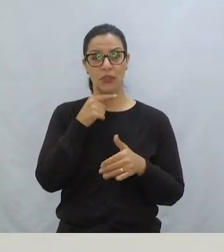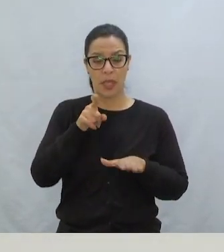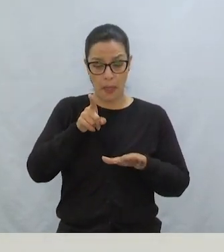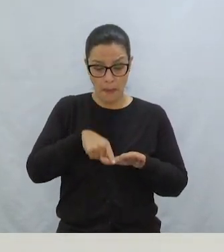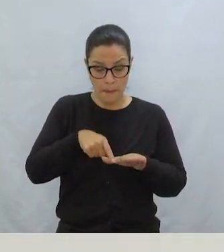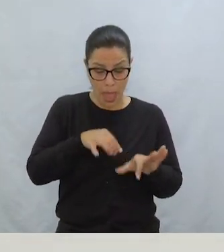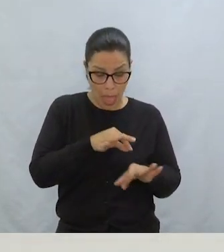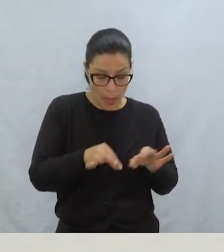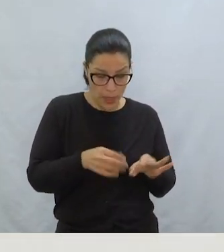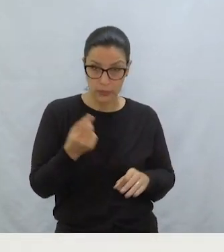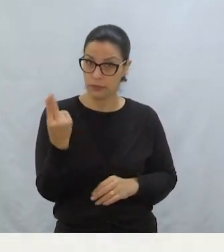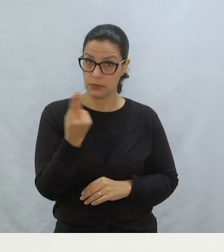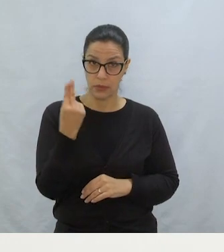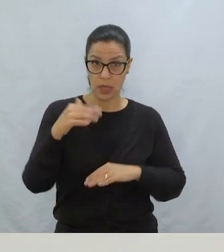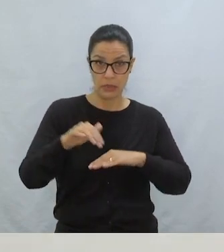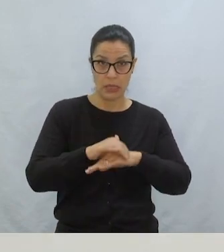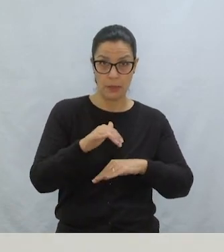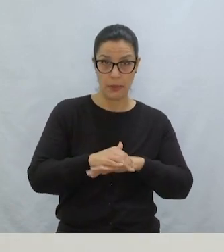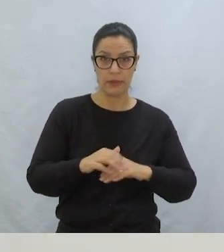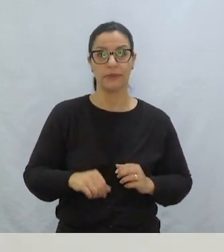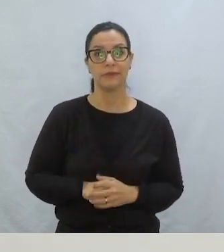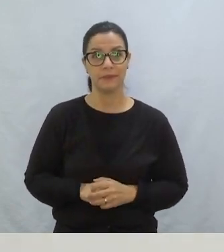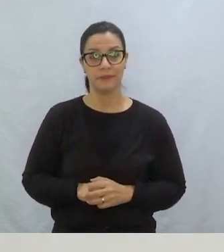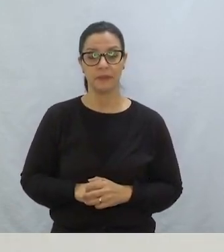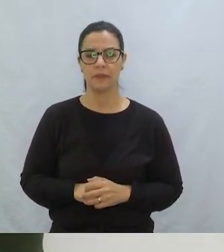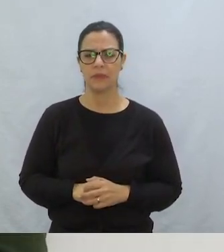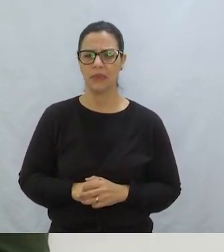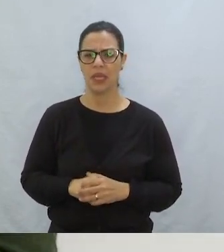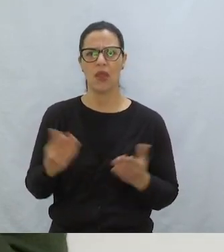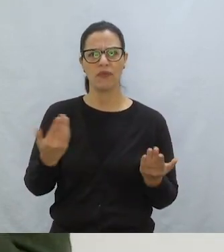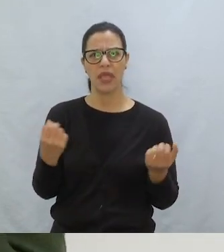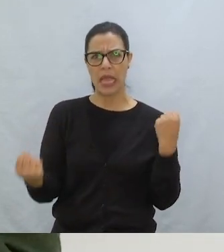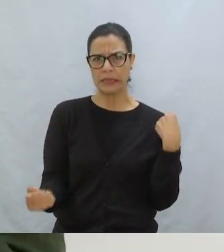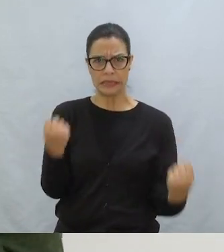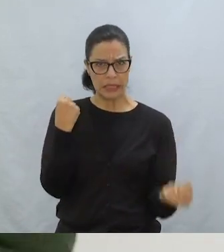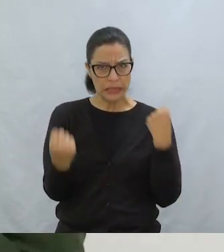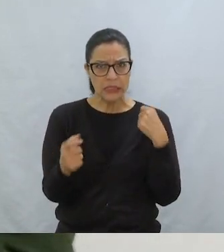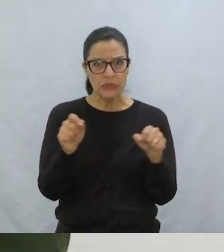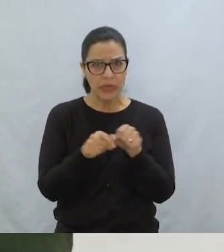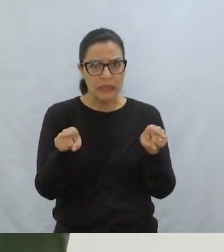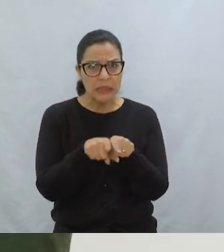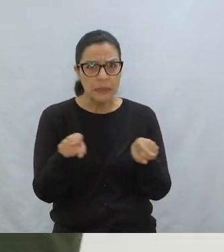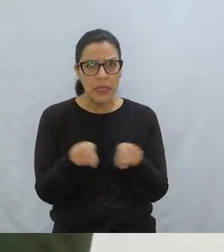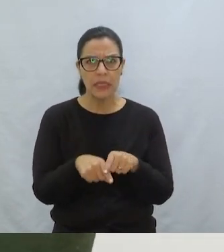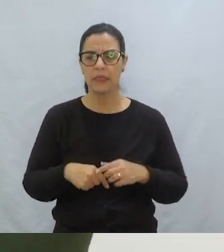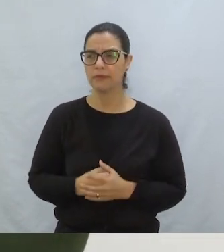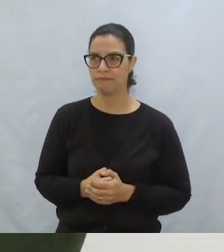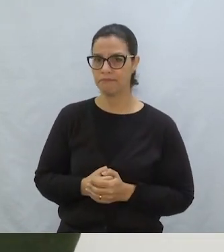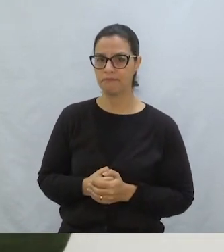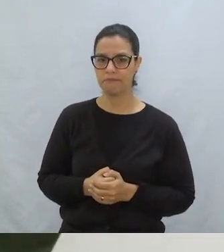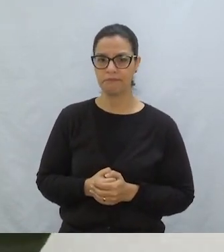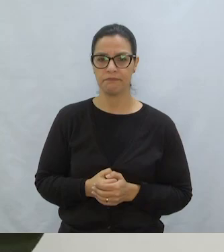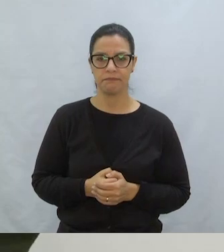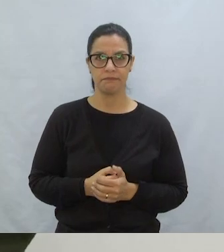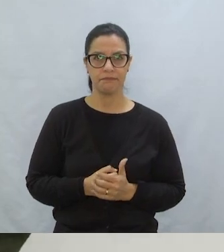difícil de amarrar o sapato E não tem feito muito exercício também?